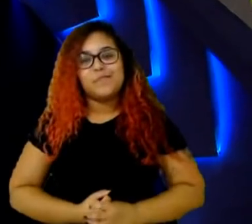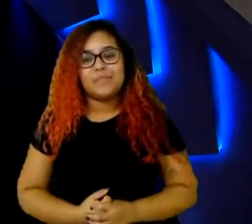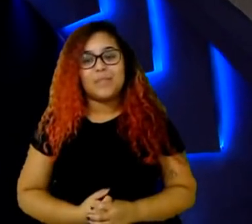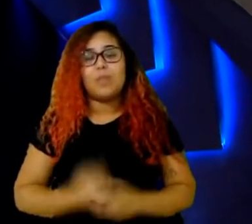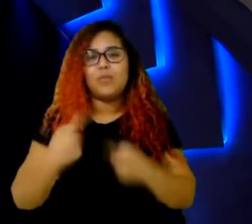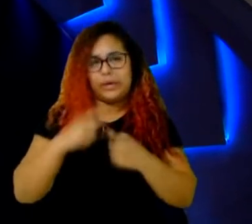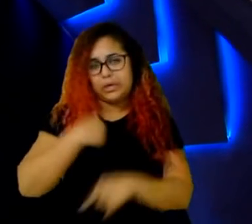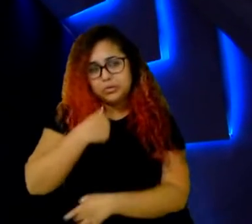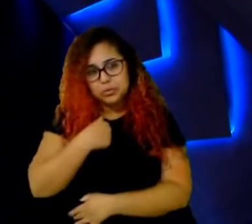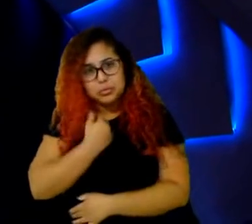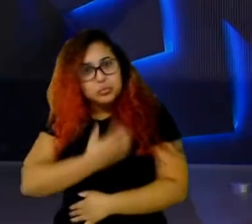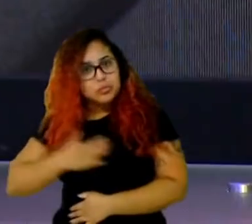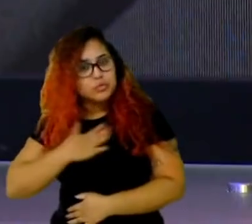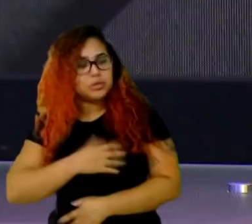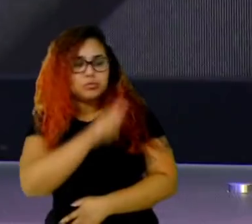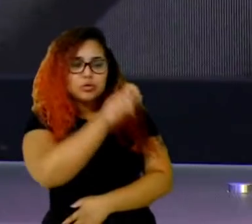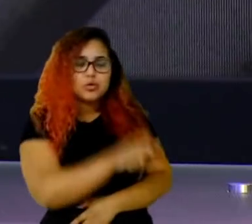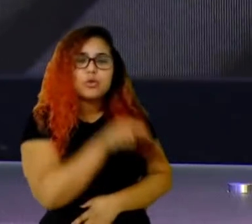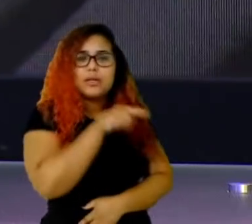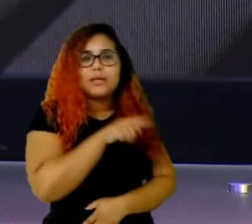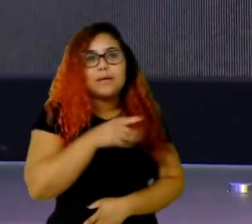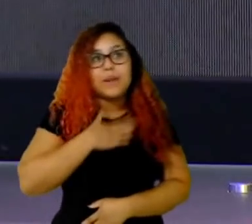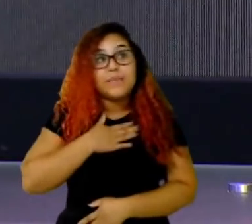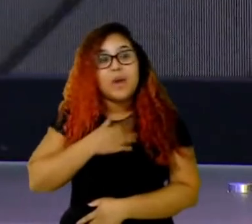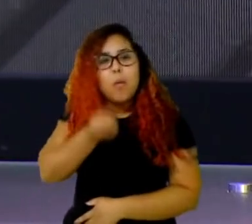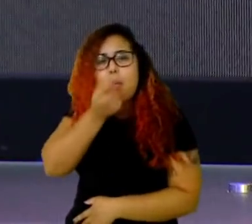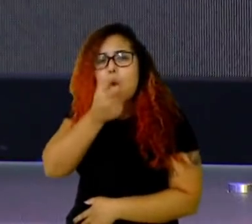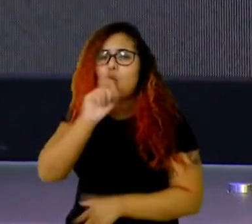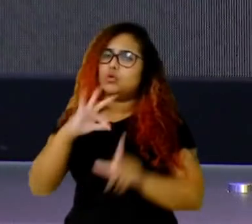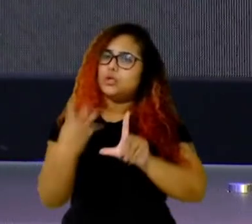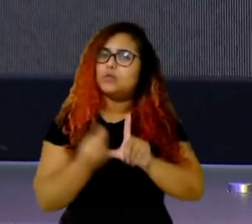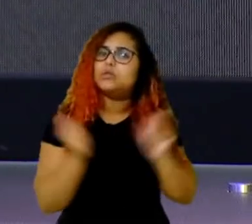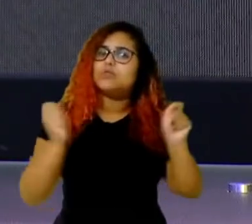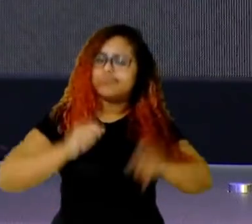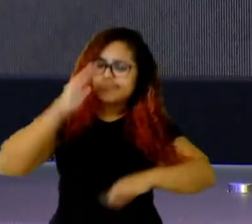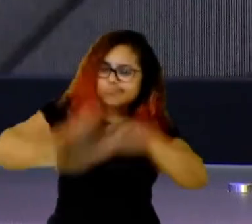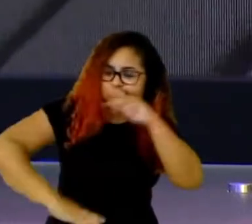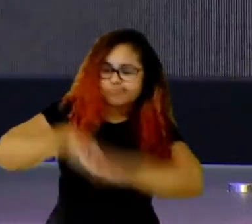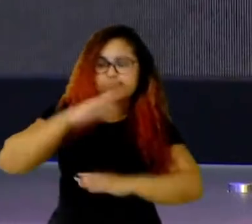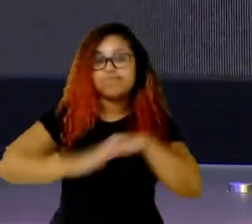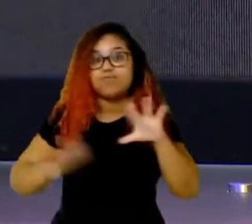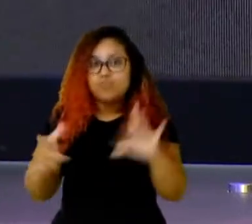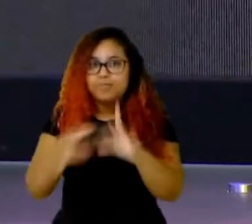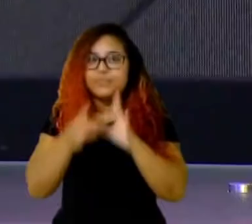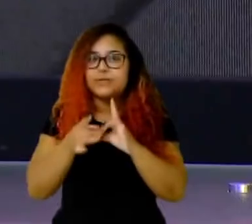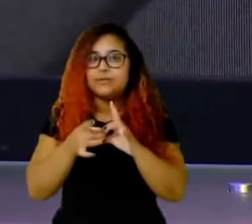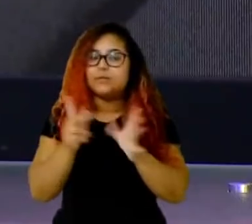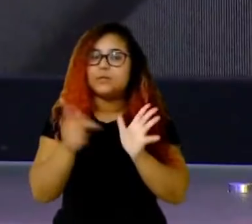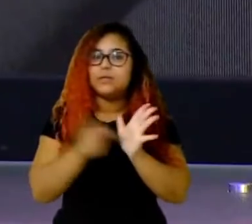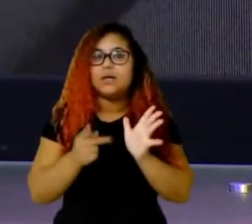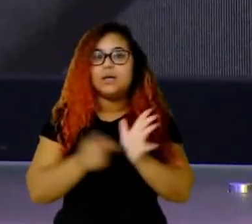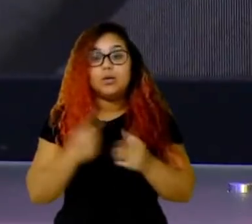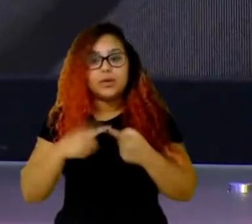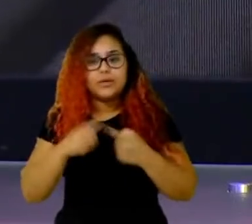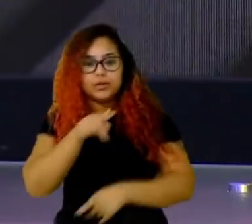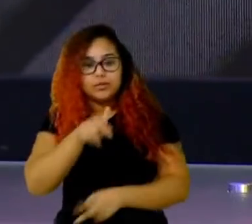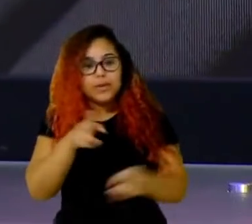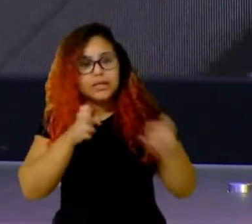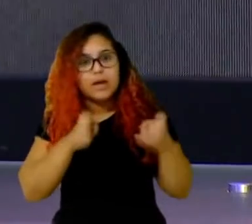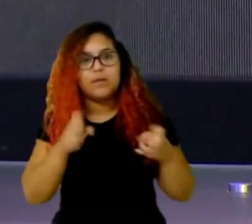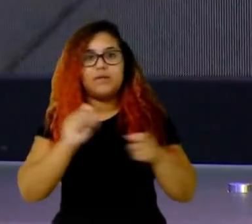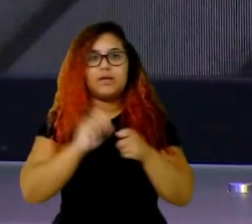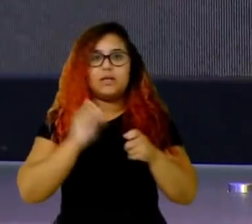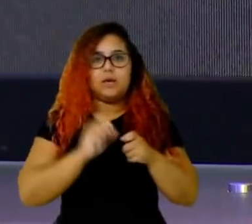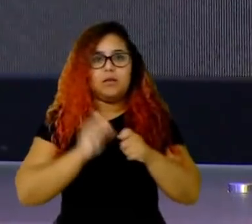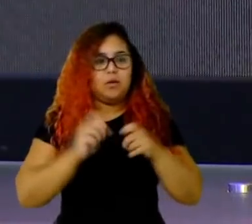tá sendo um dos poucos junglers que tá conseguindo fazer um jogo sólido, você não vê o de exames fazendo grandes atuações milagrosas,